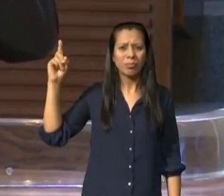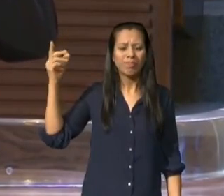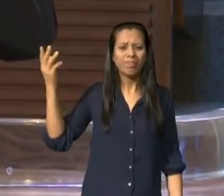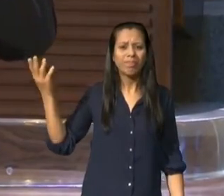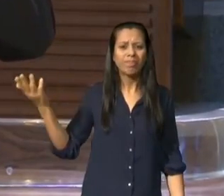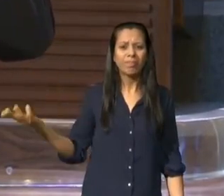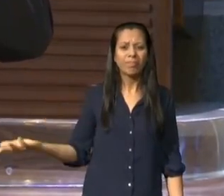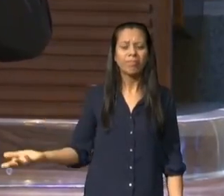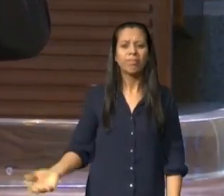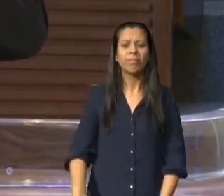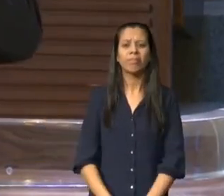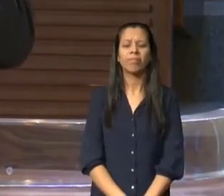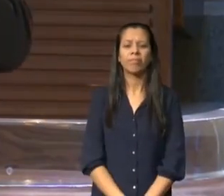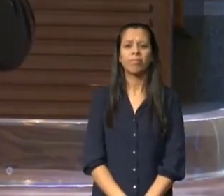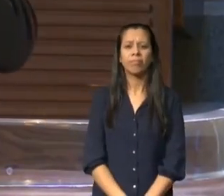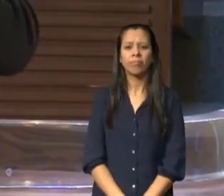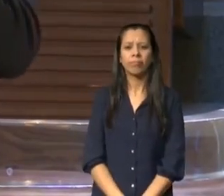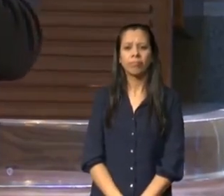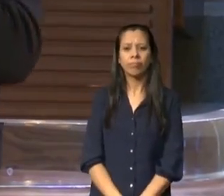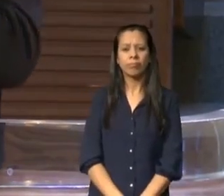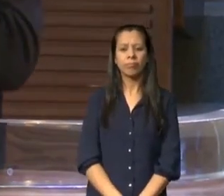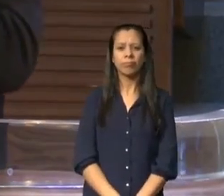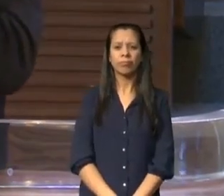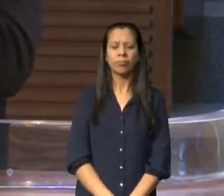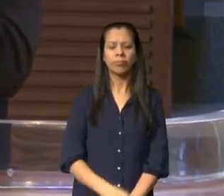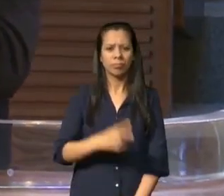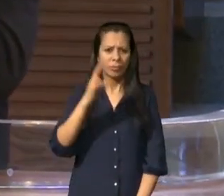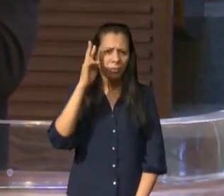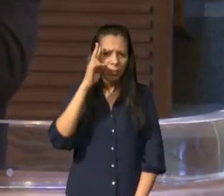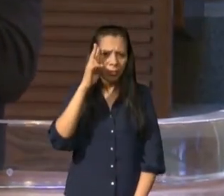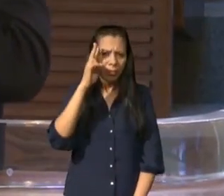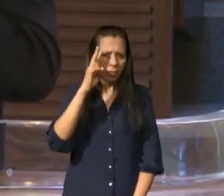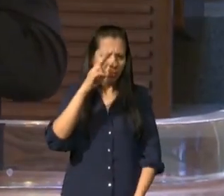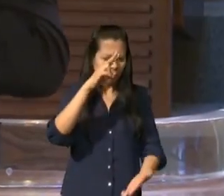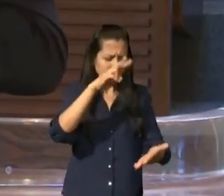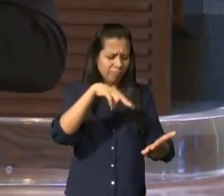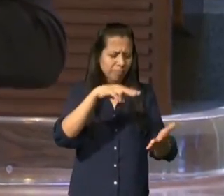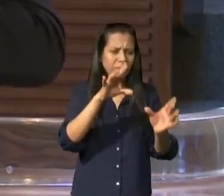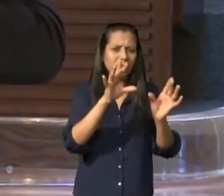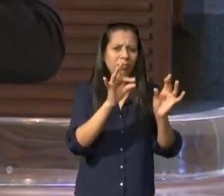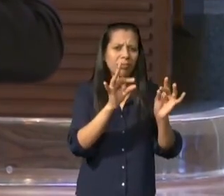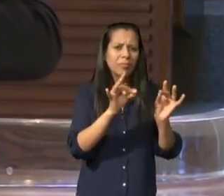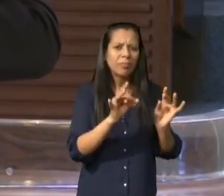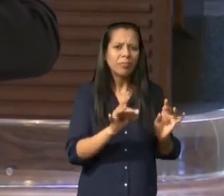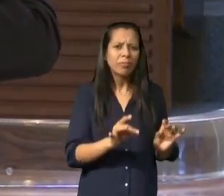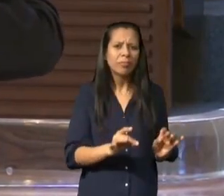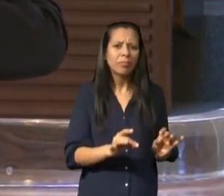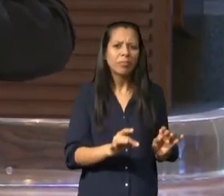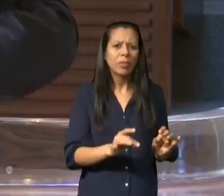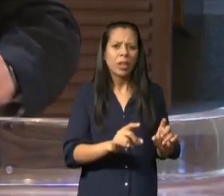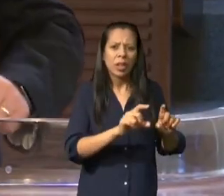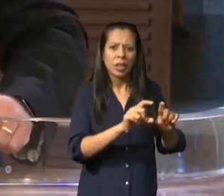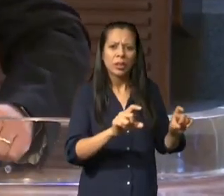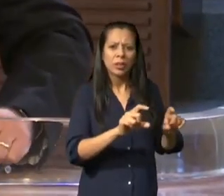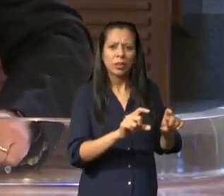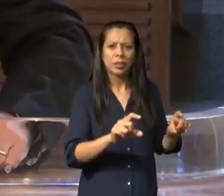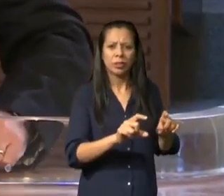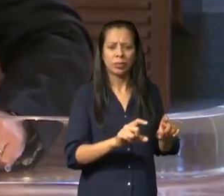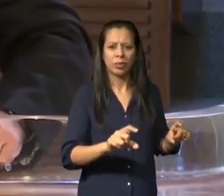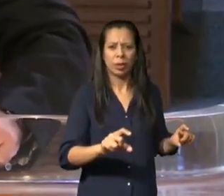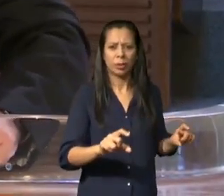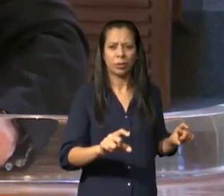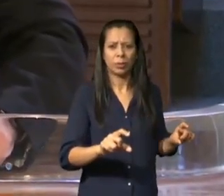leitura por aqui iremos retomar um pouquinho mais para frente mas eu quero me ater um pouquinho a estes